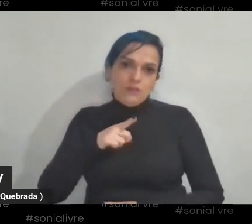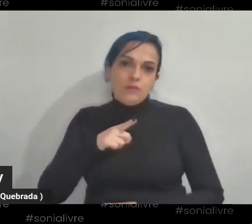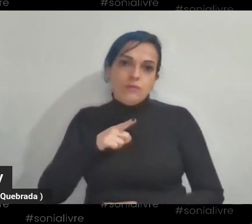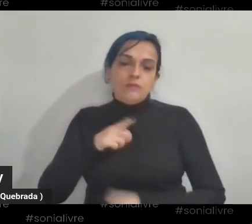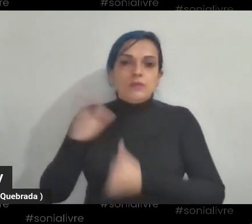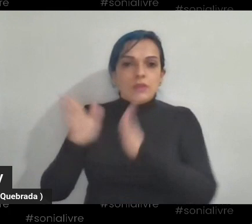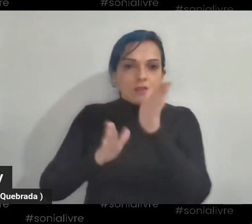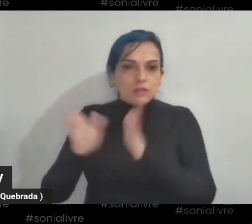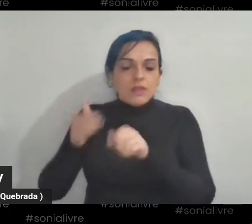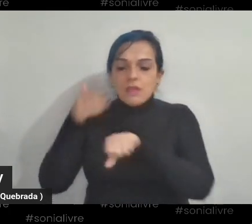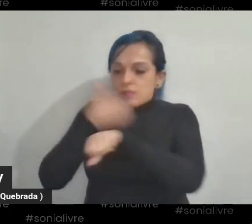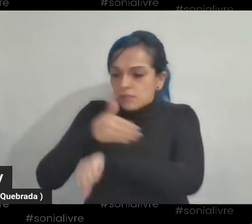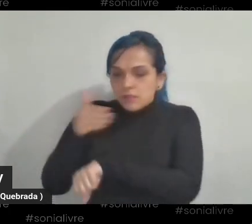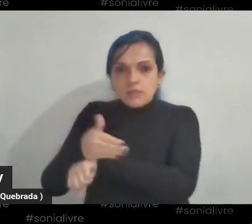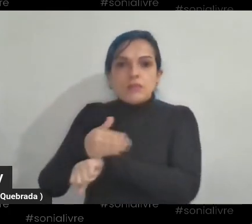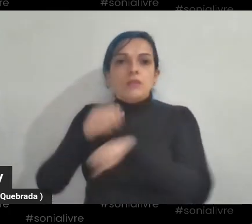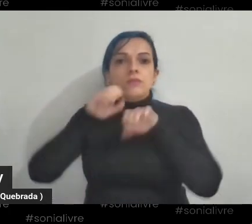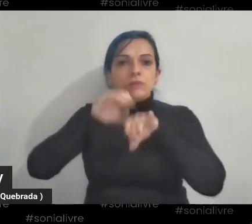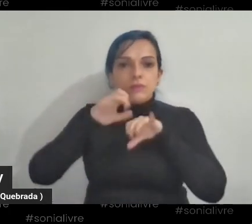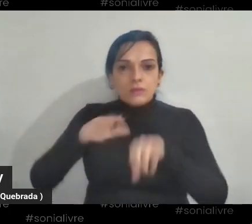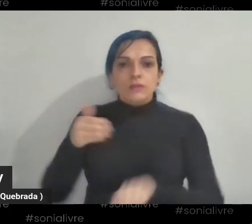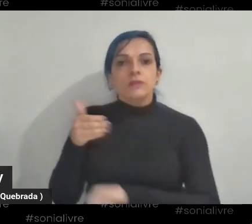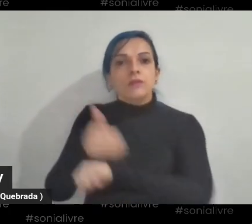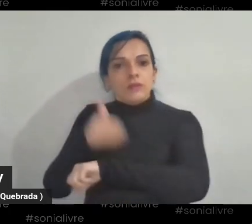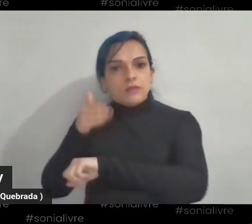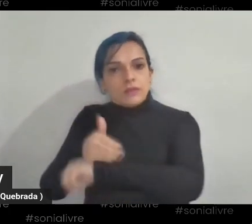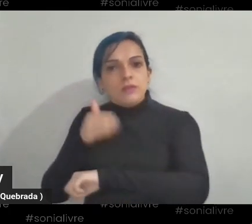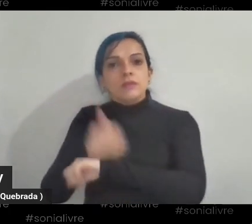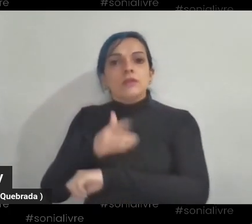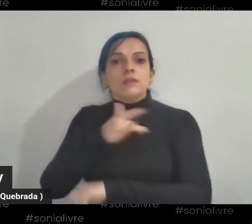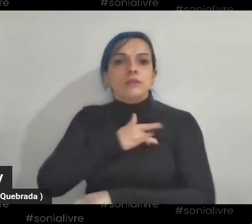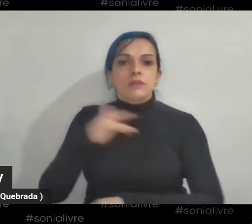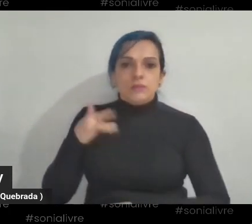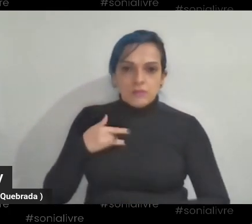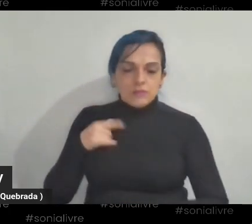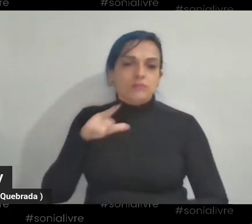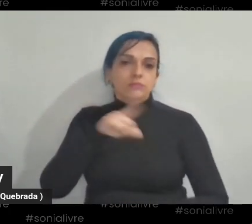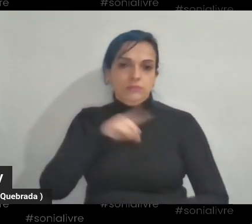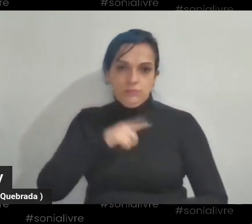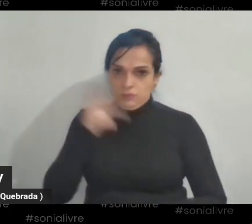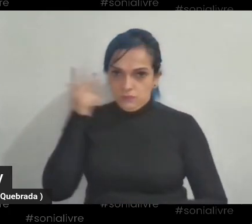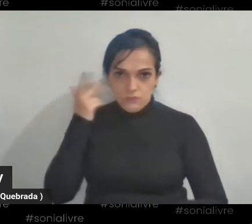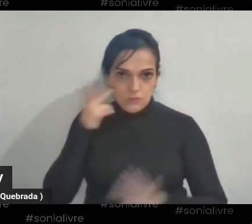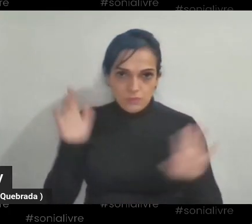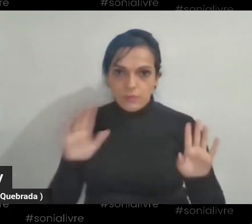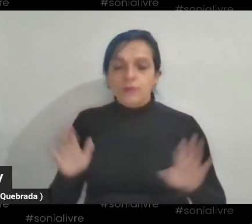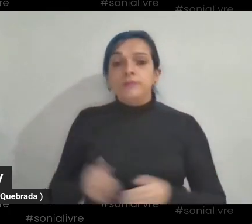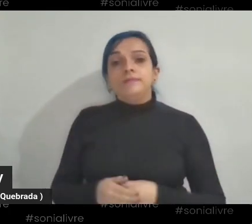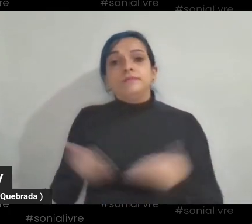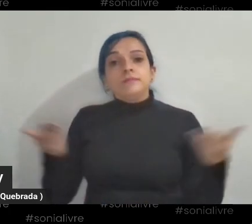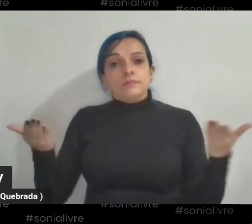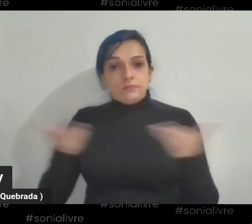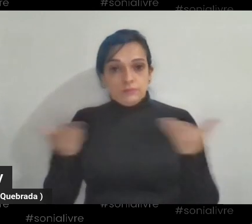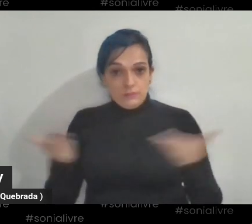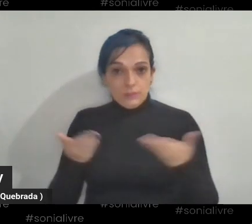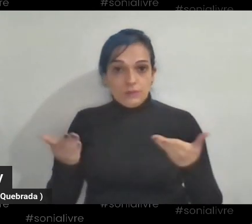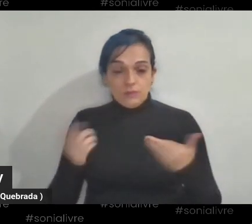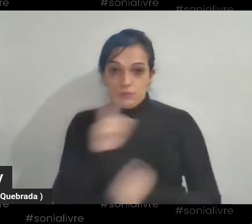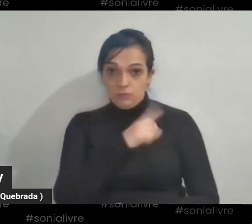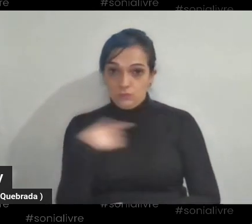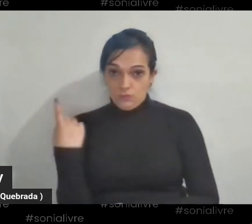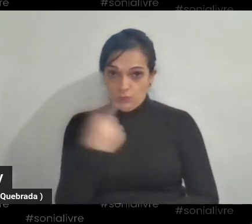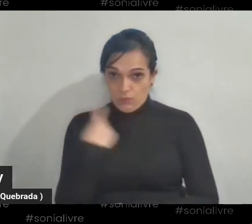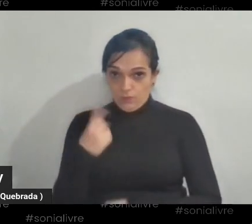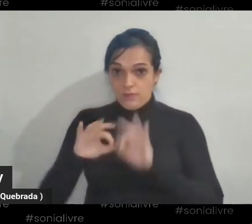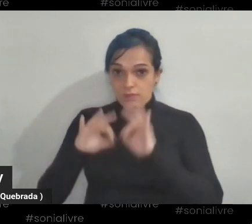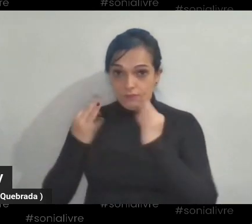educação... Bom, hoje, né, somos praticamente todos graduados, né?